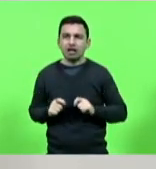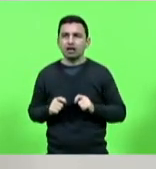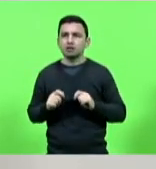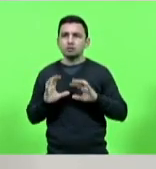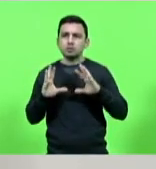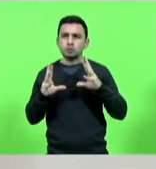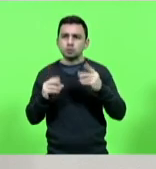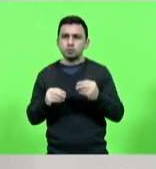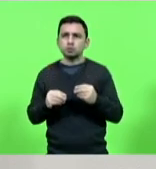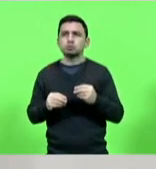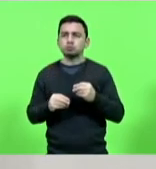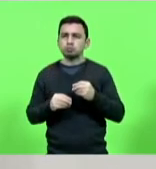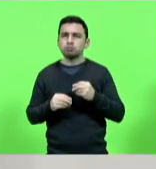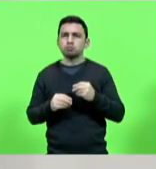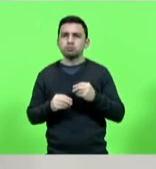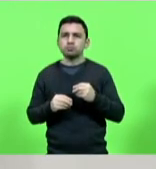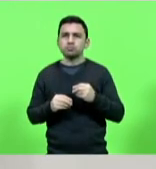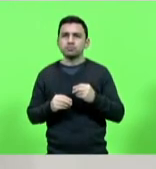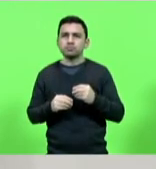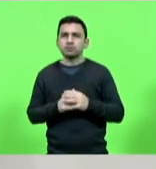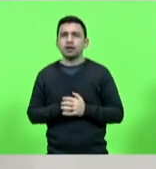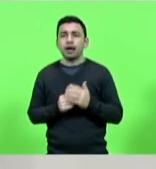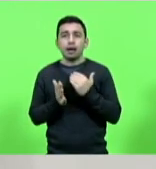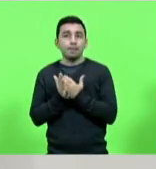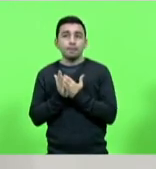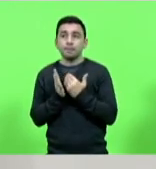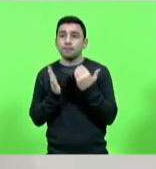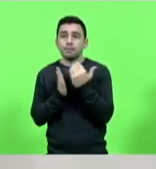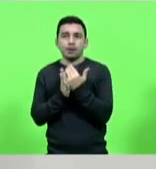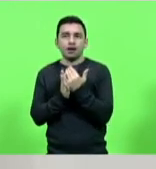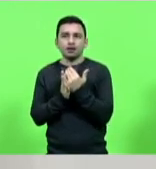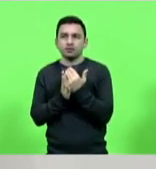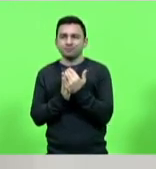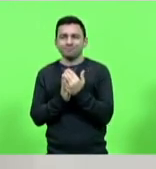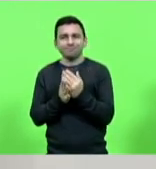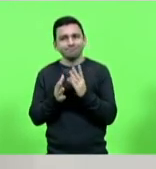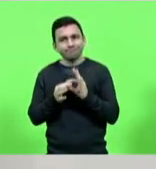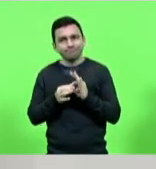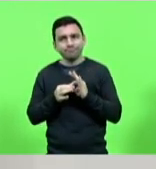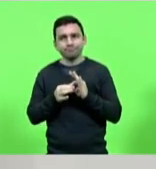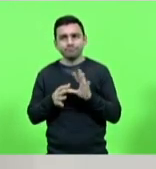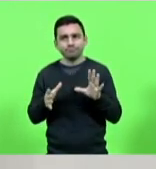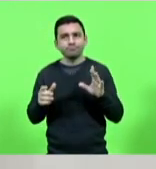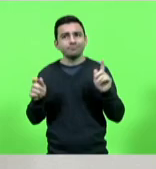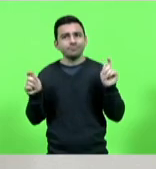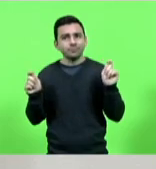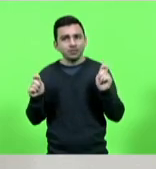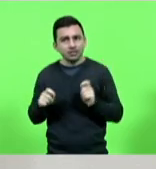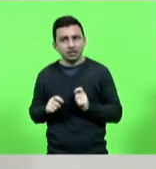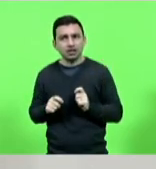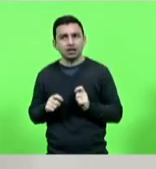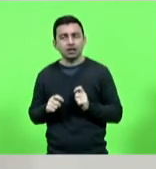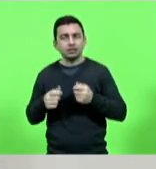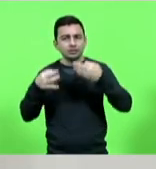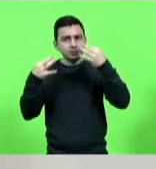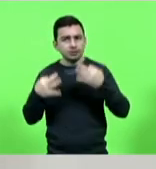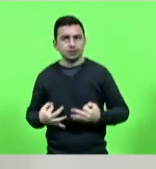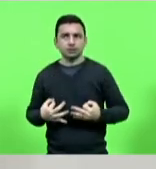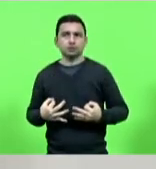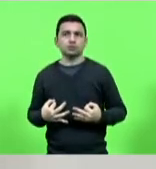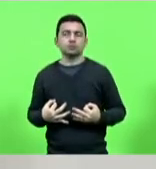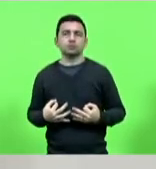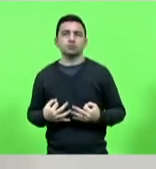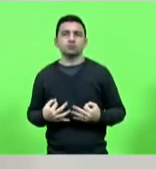situação mais... pelo menos mais plausível de se fazer justo ou fazer justiça